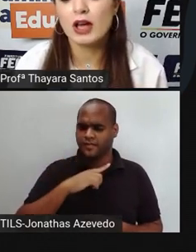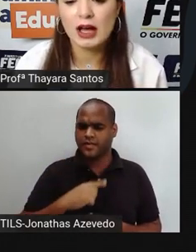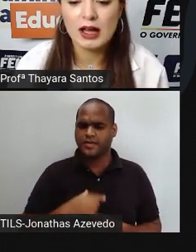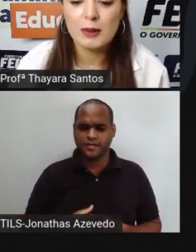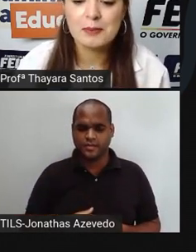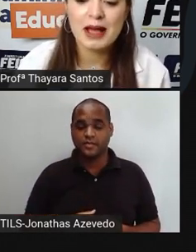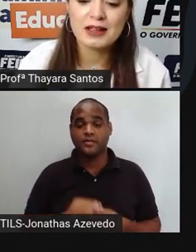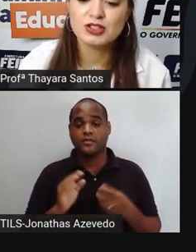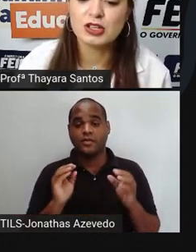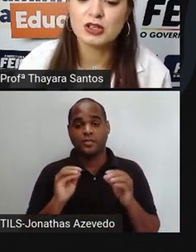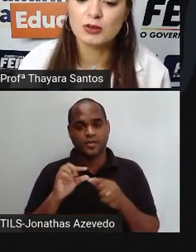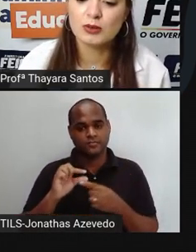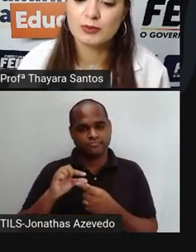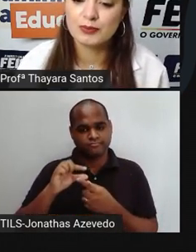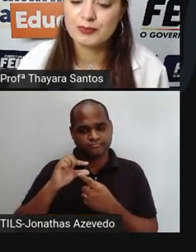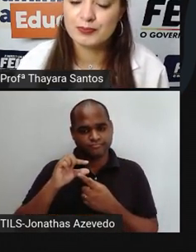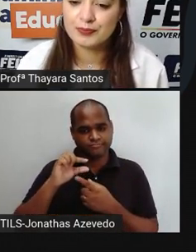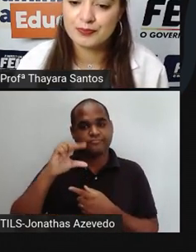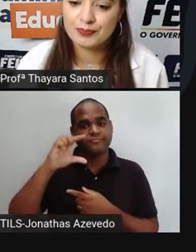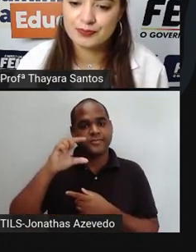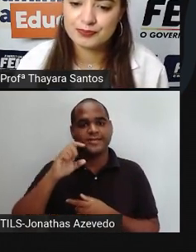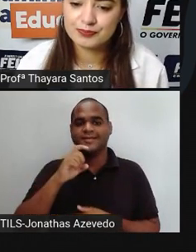colocar mais gelo.